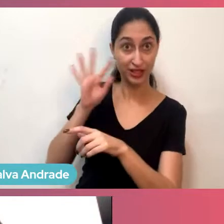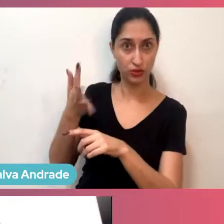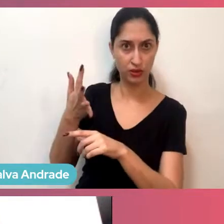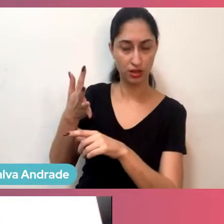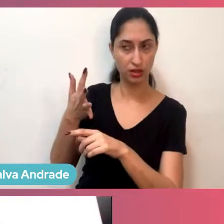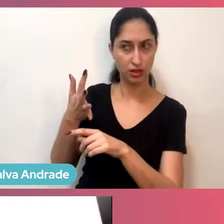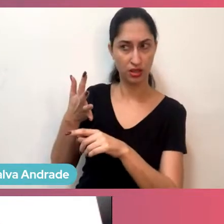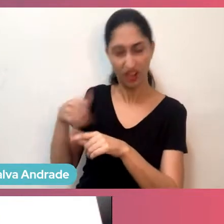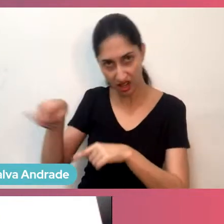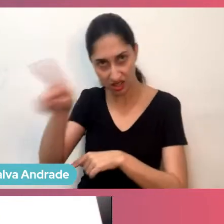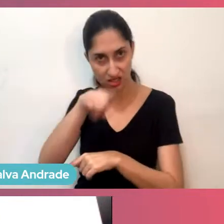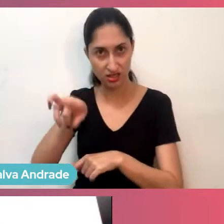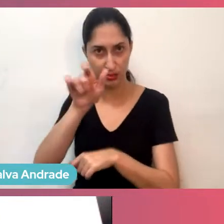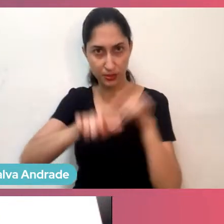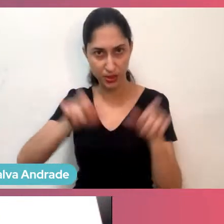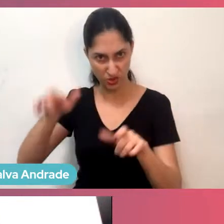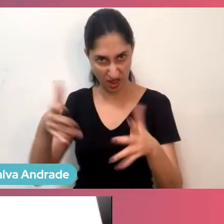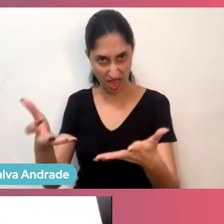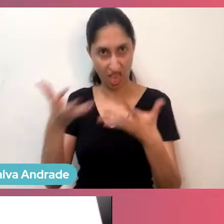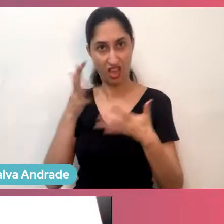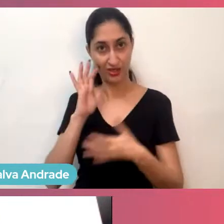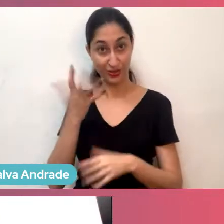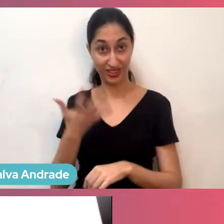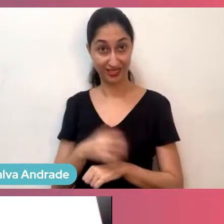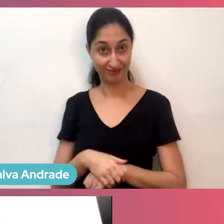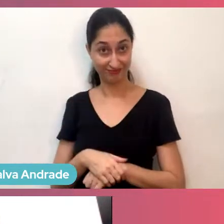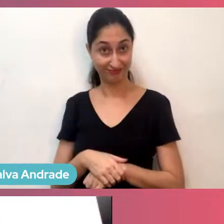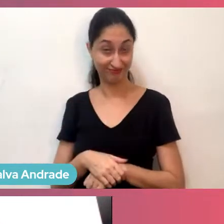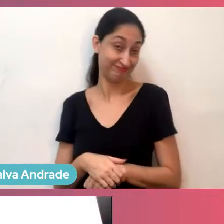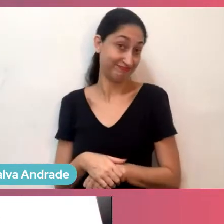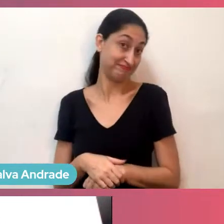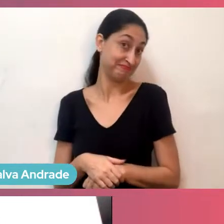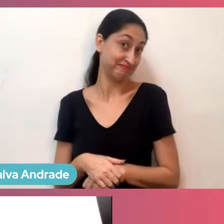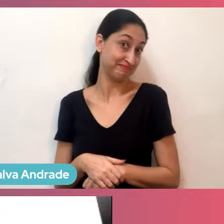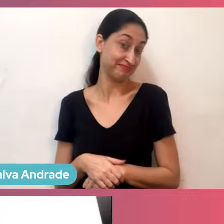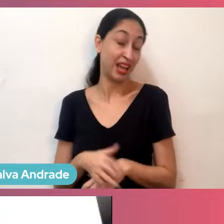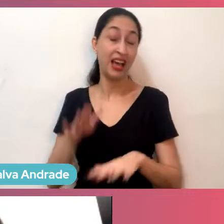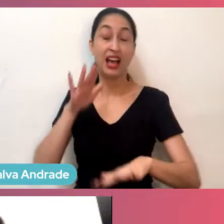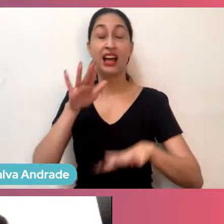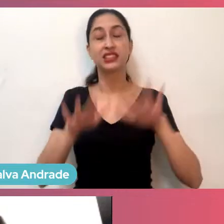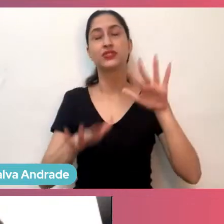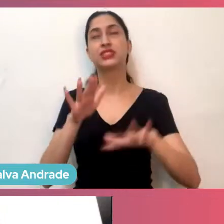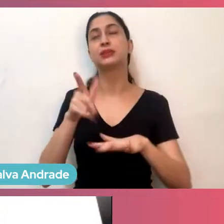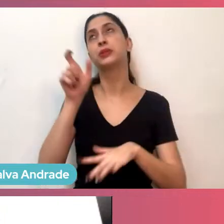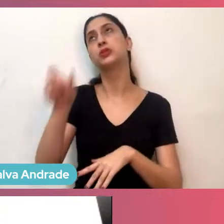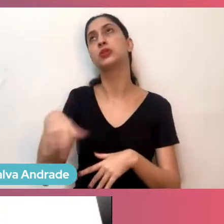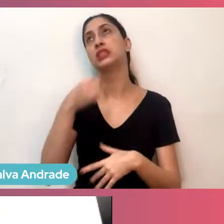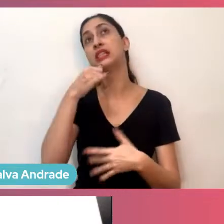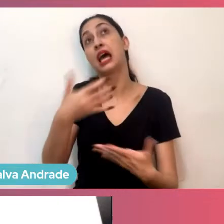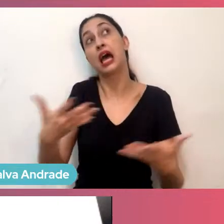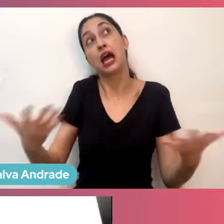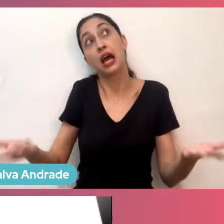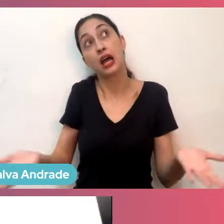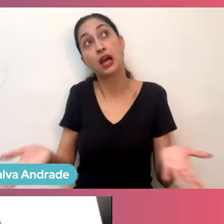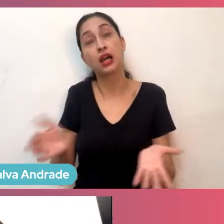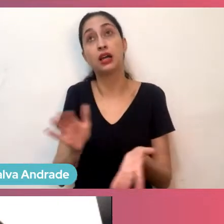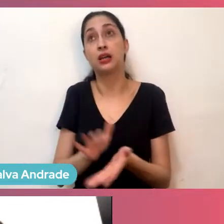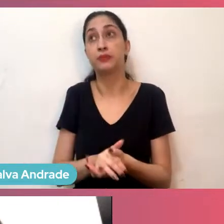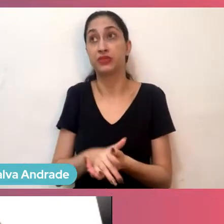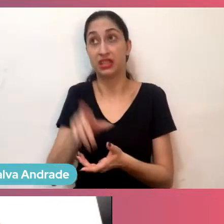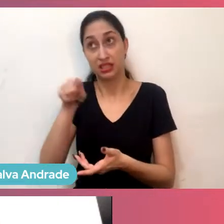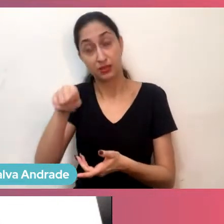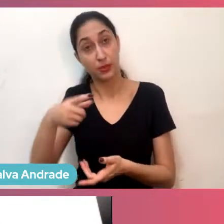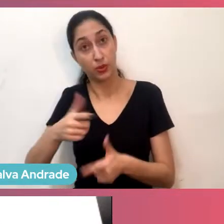problema que as pessoas querem resolver, porque, às vezes, muita gente fala assim, ah, então, tem que ver se existe esse